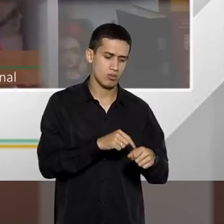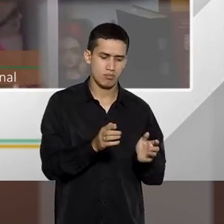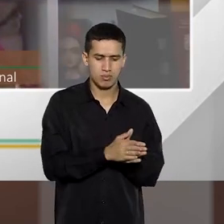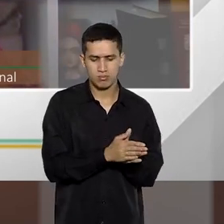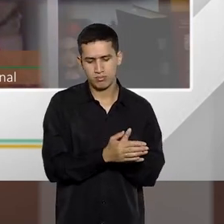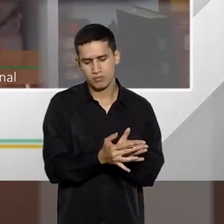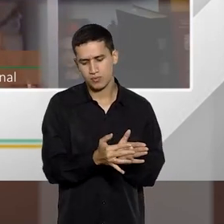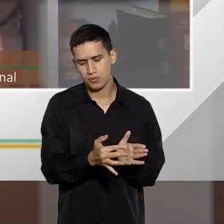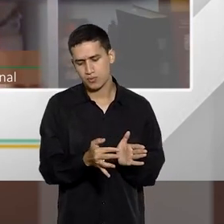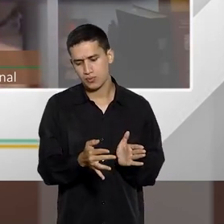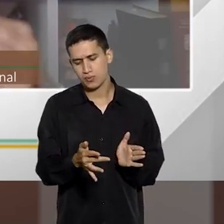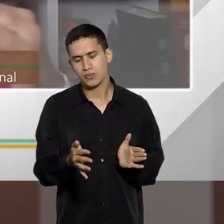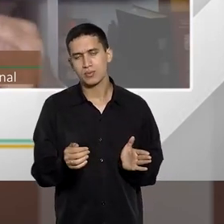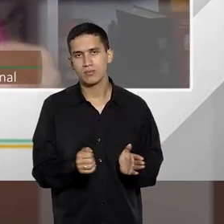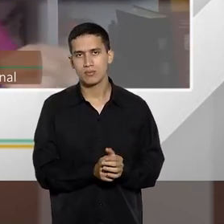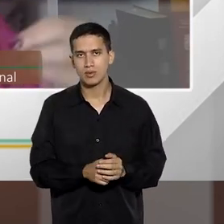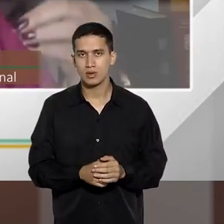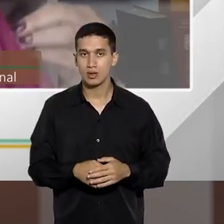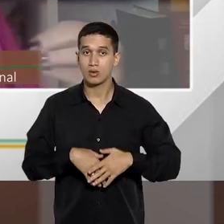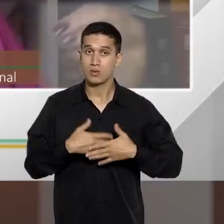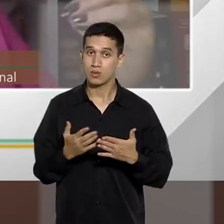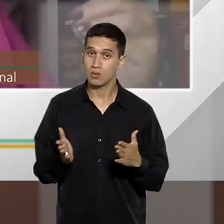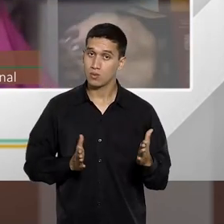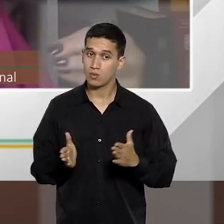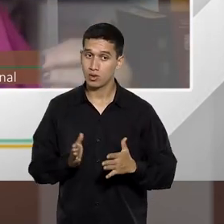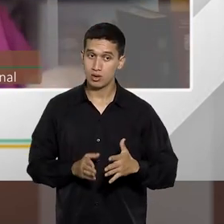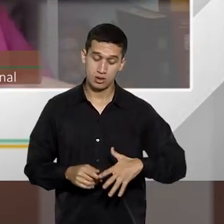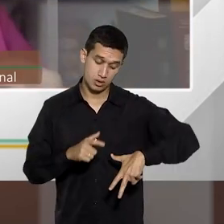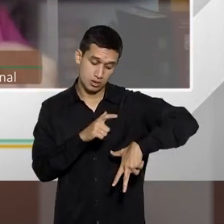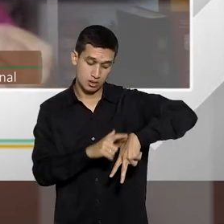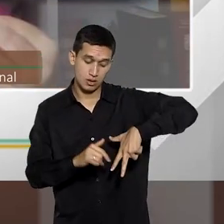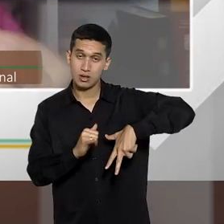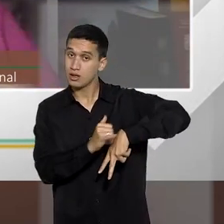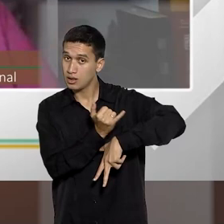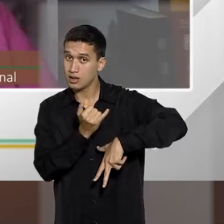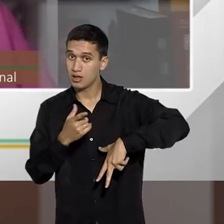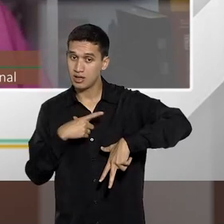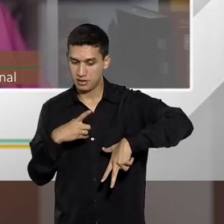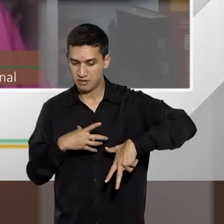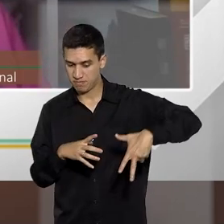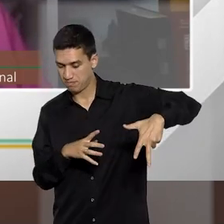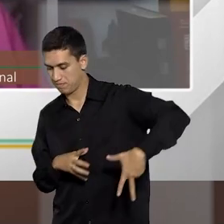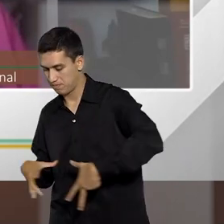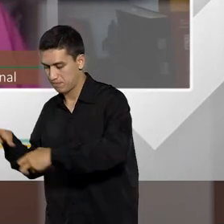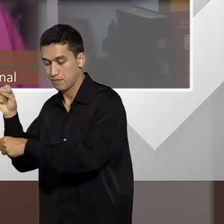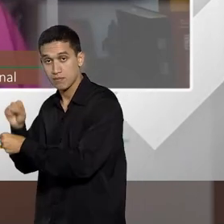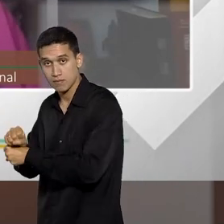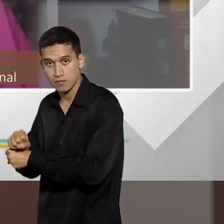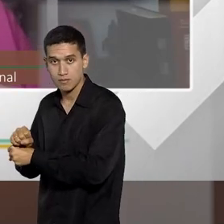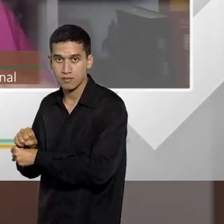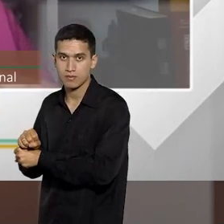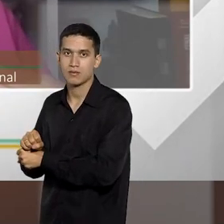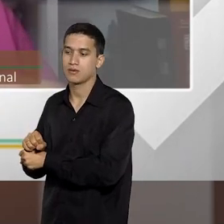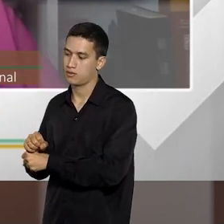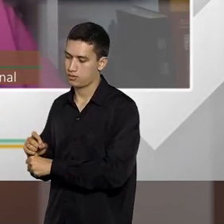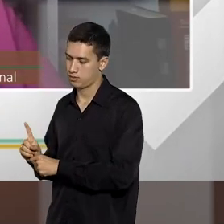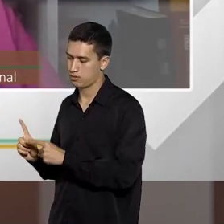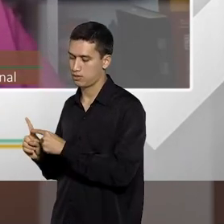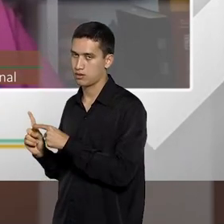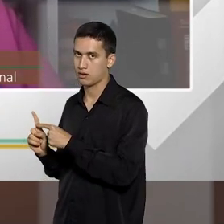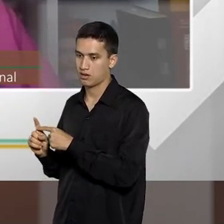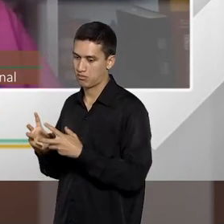enquanto a vítima estiver privada de sua liberdade, o indivíduo está em flagrante, e o artigo